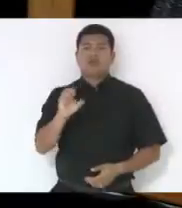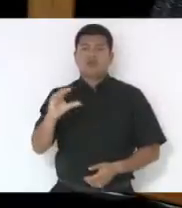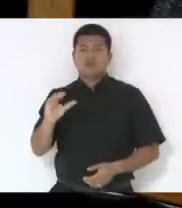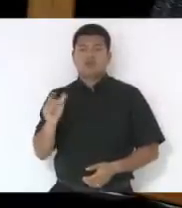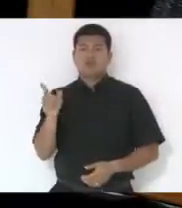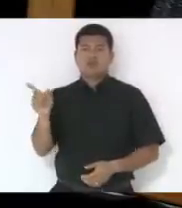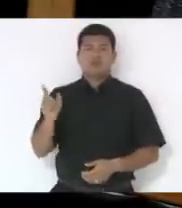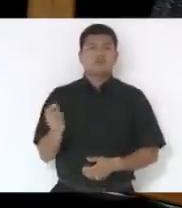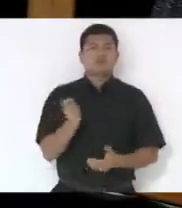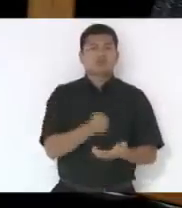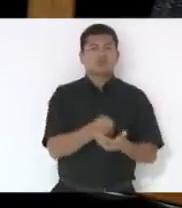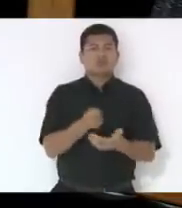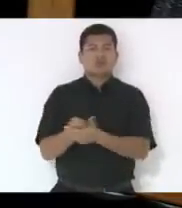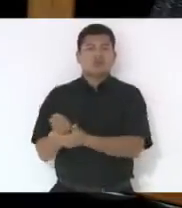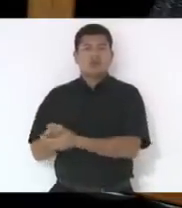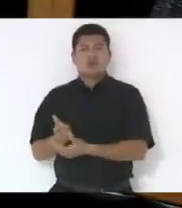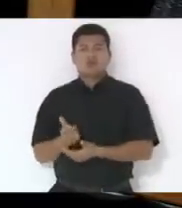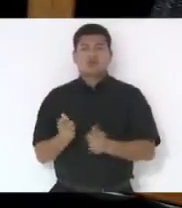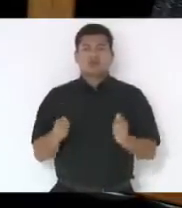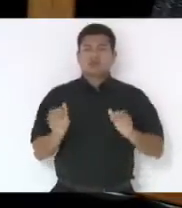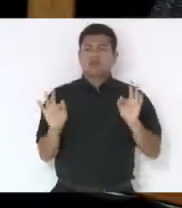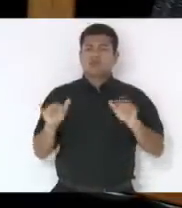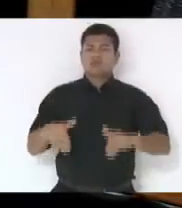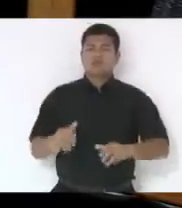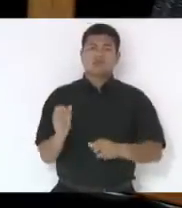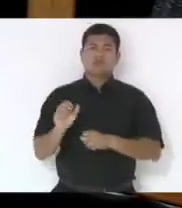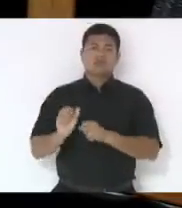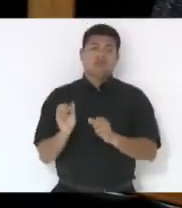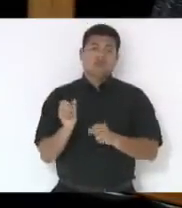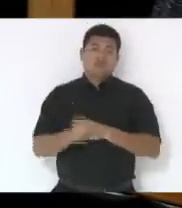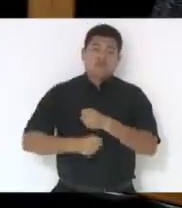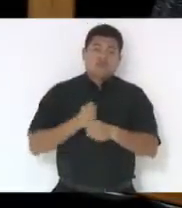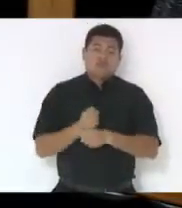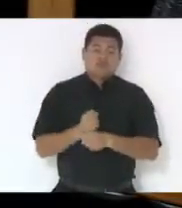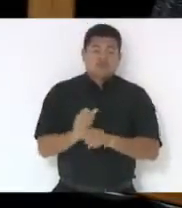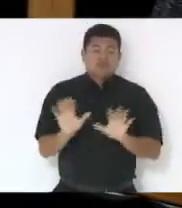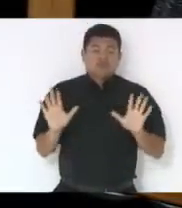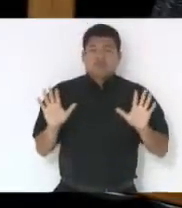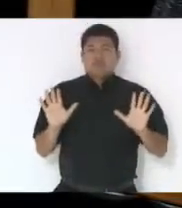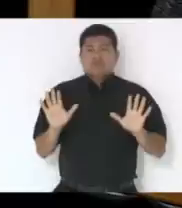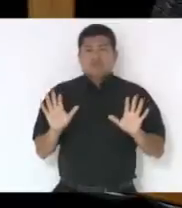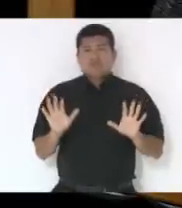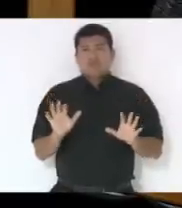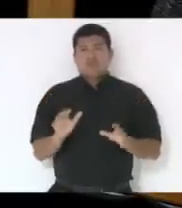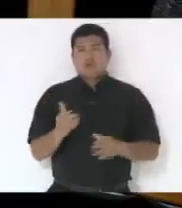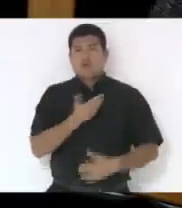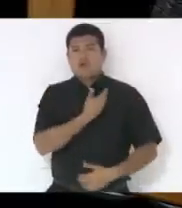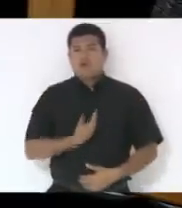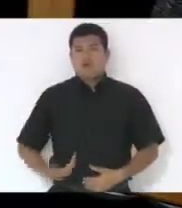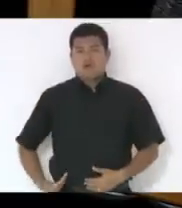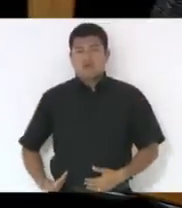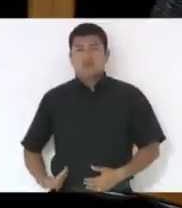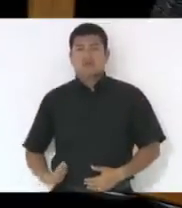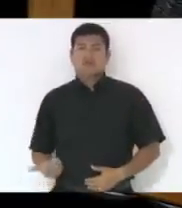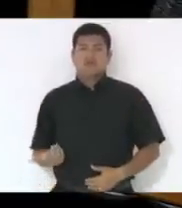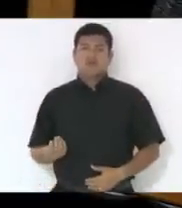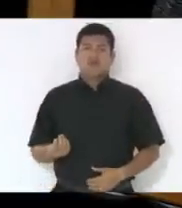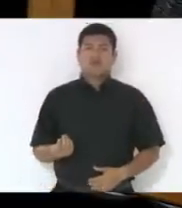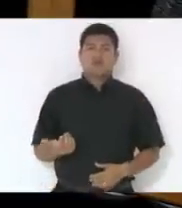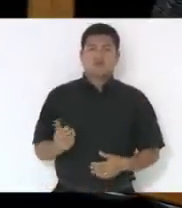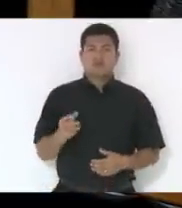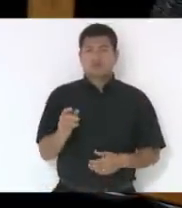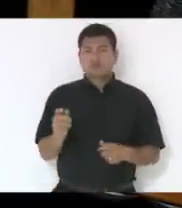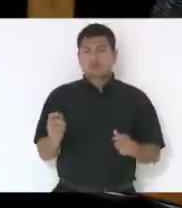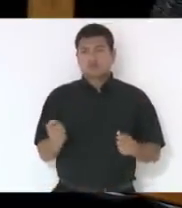para facilitar as coisas no final do ano. Tudo bem, o governo está fazendo as tripas com a oração, porque o anterior deixou